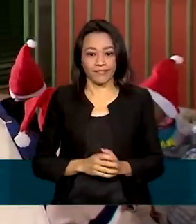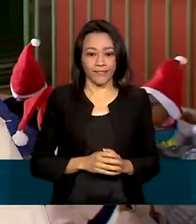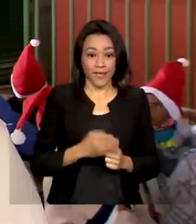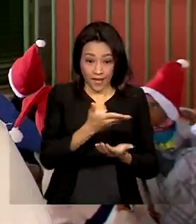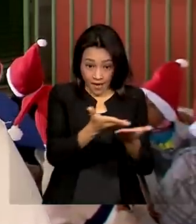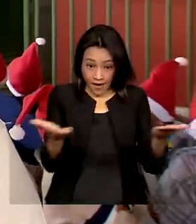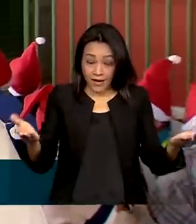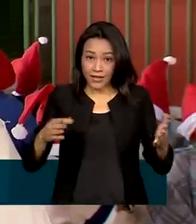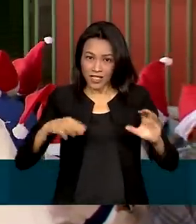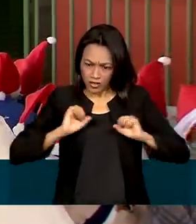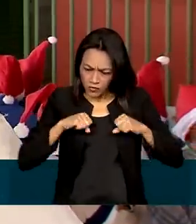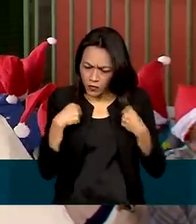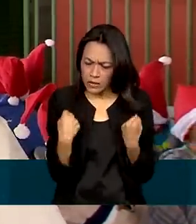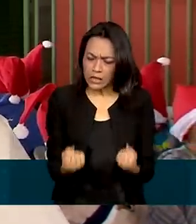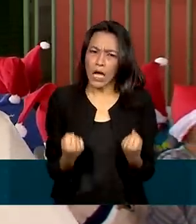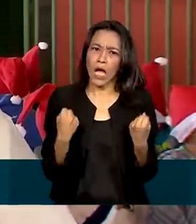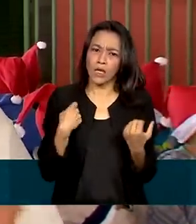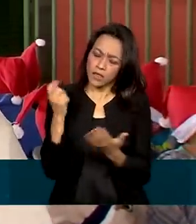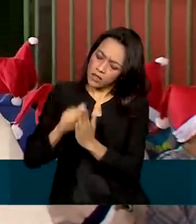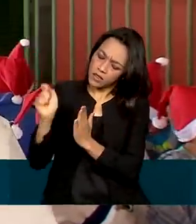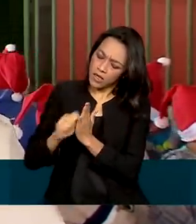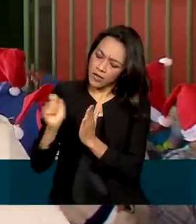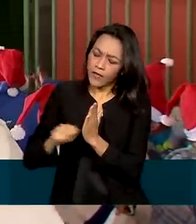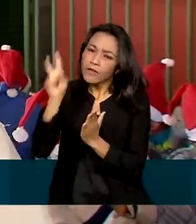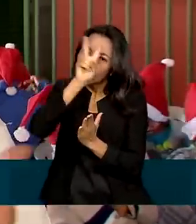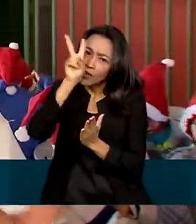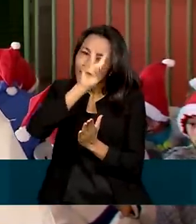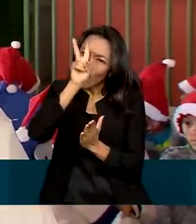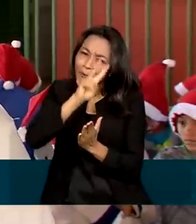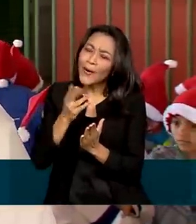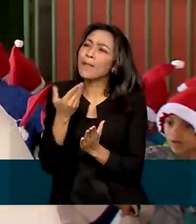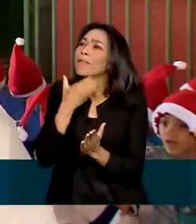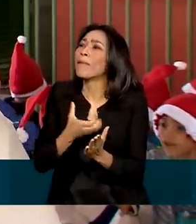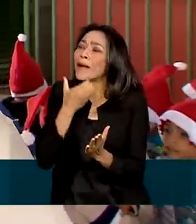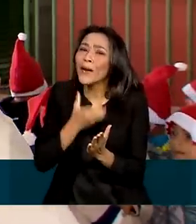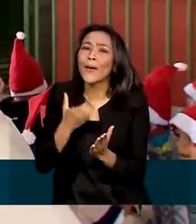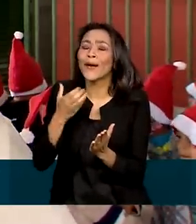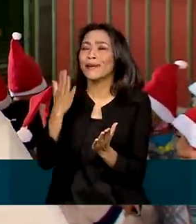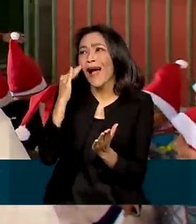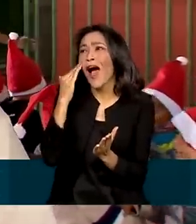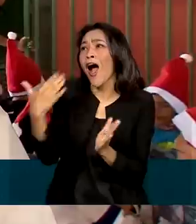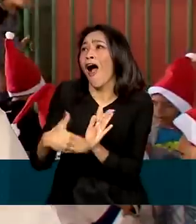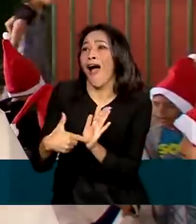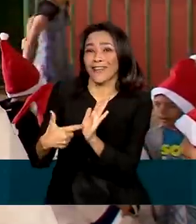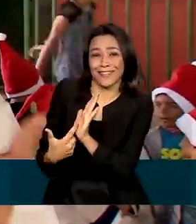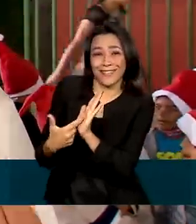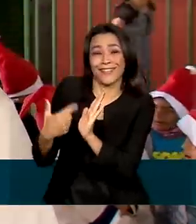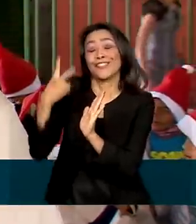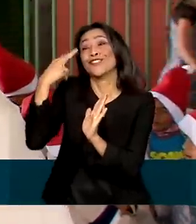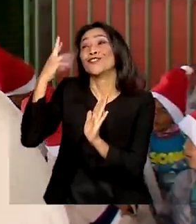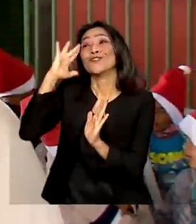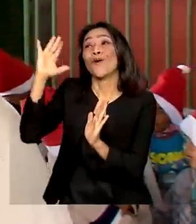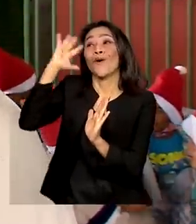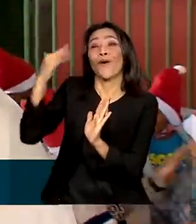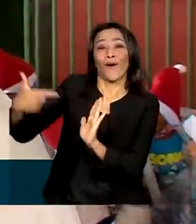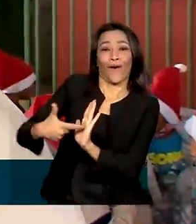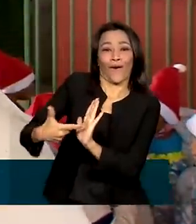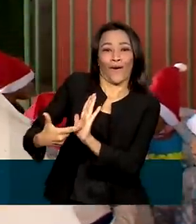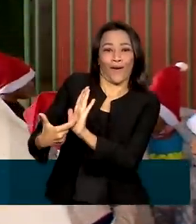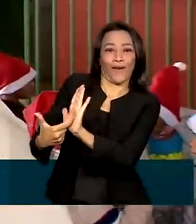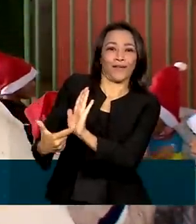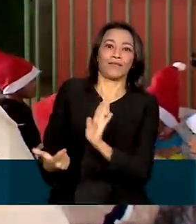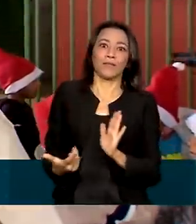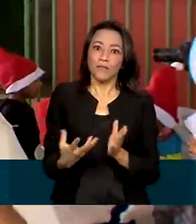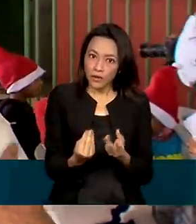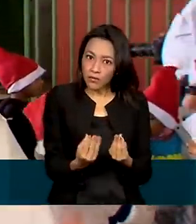muito em escrever uma história para o Papai Noel, cativando o Papai Noel que ele realizasse o sonho dele. E